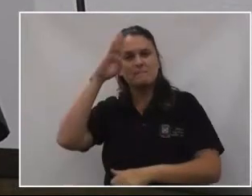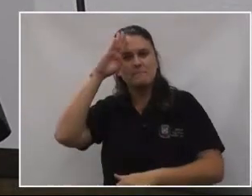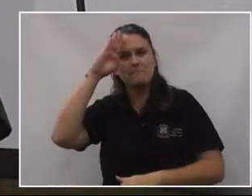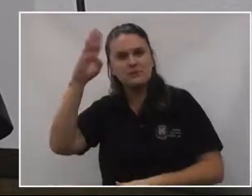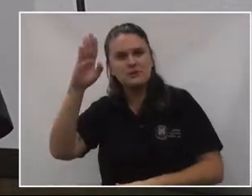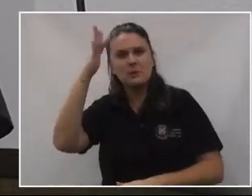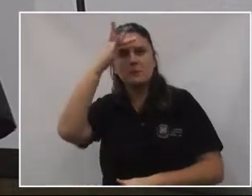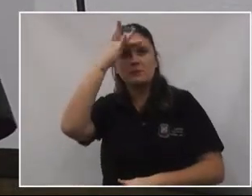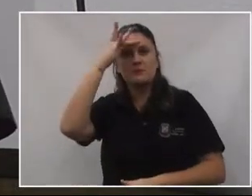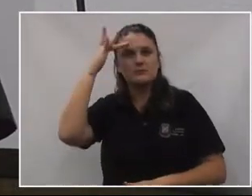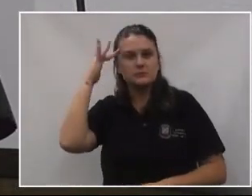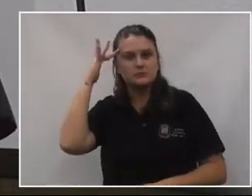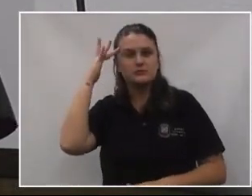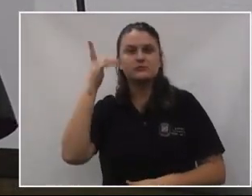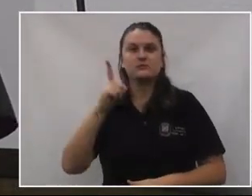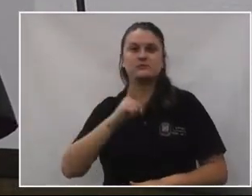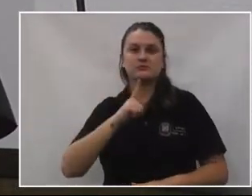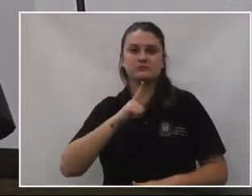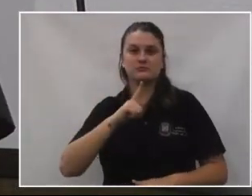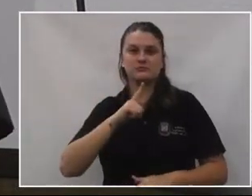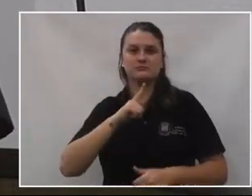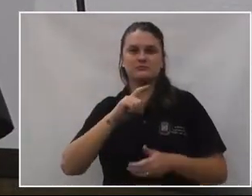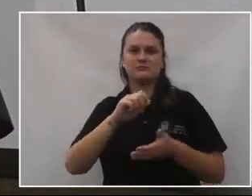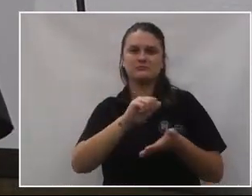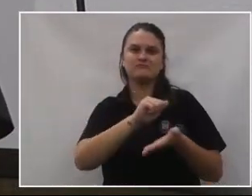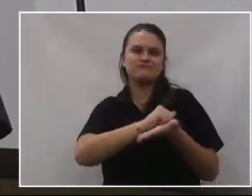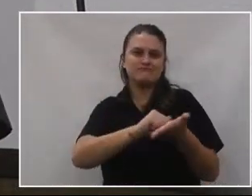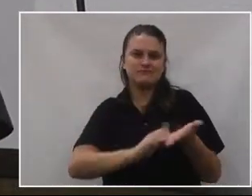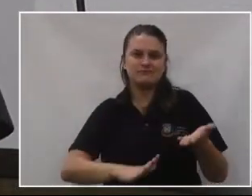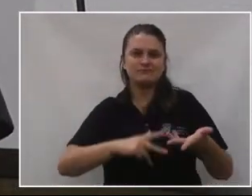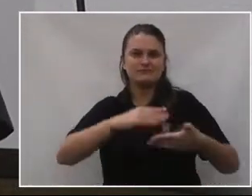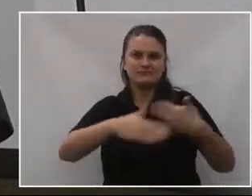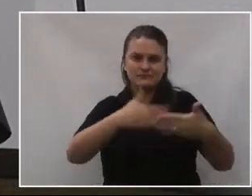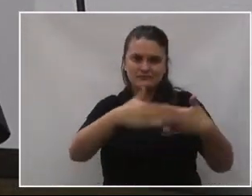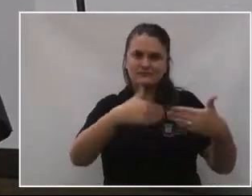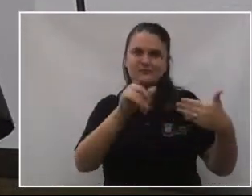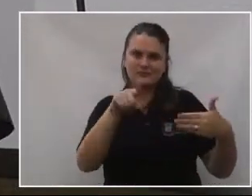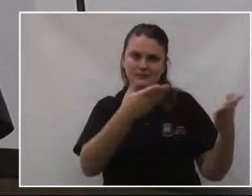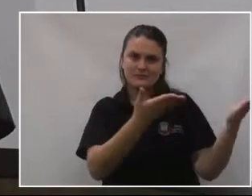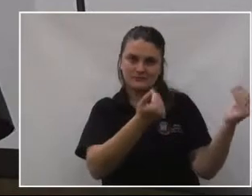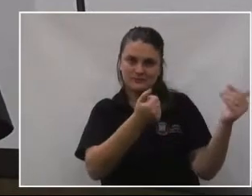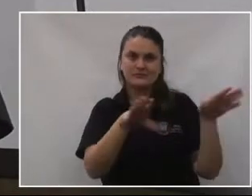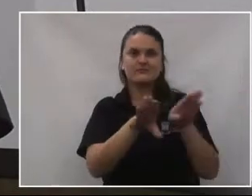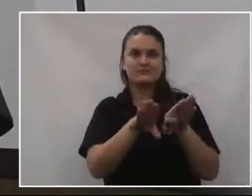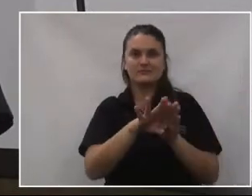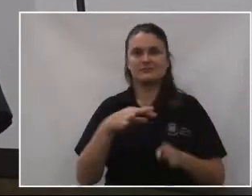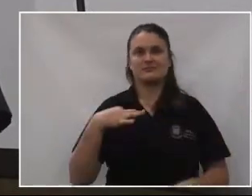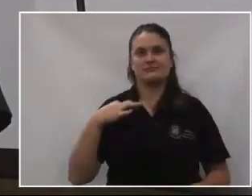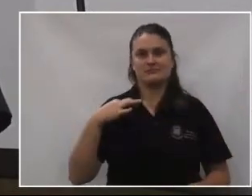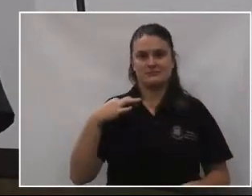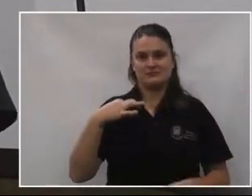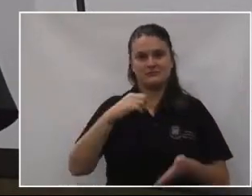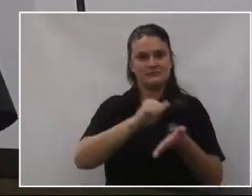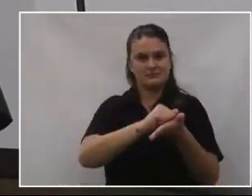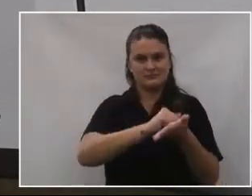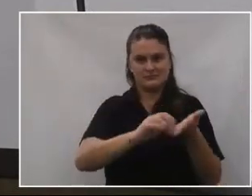os detentores das atividades que é o Corpo Juvenil, que também são voluntários para as atividades.